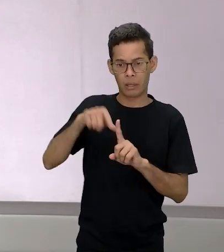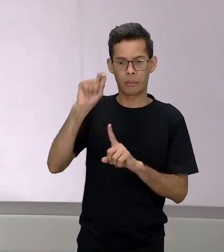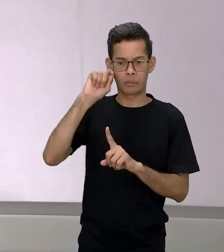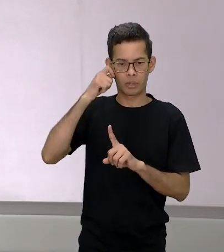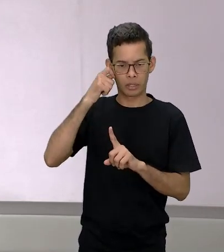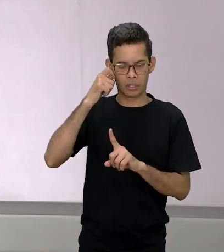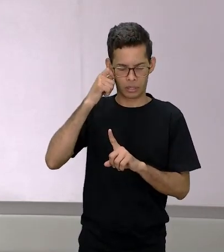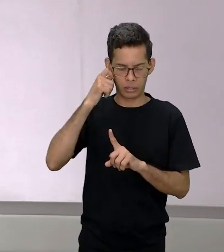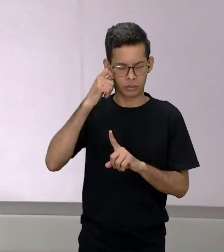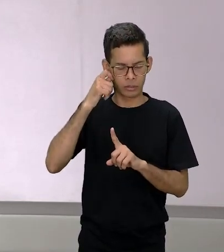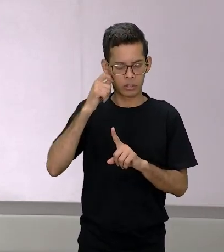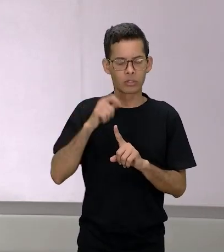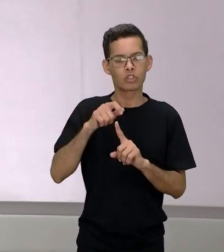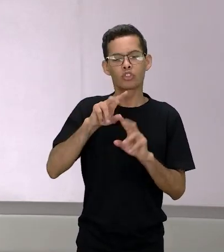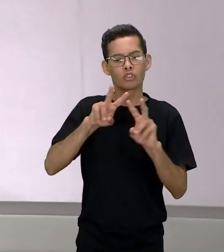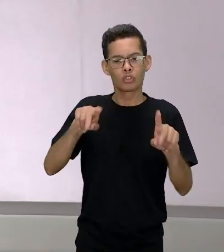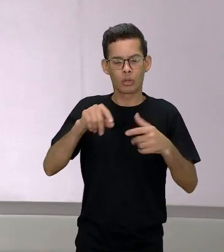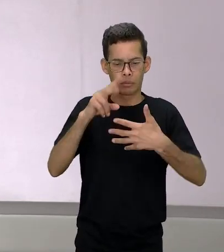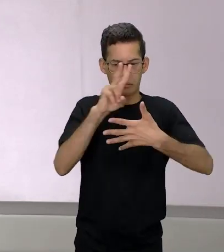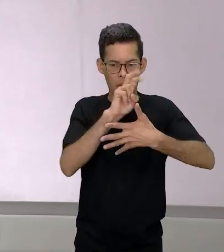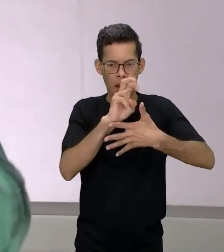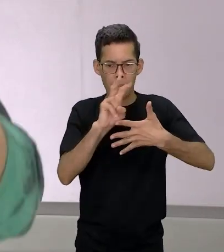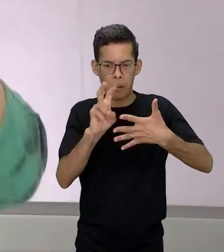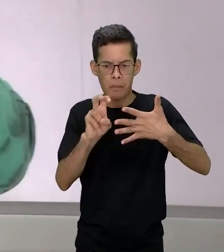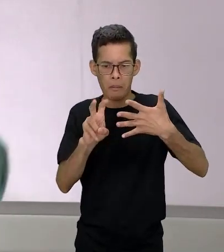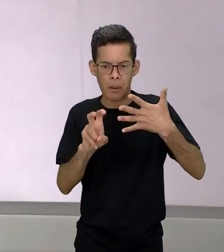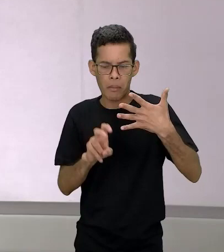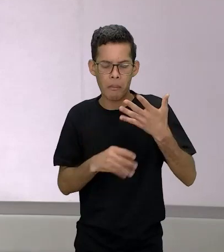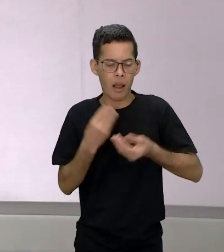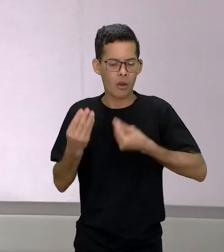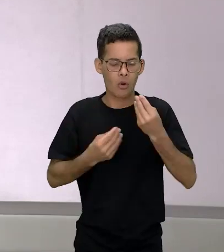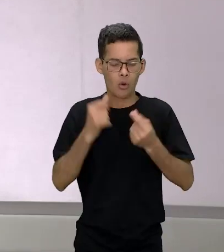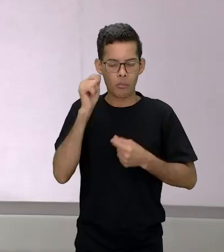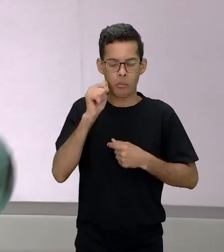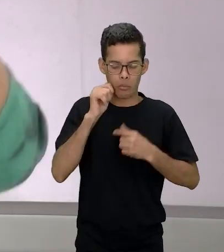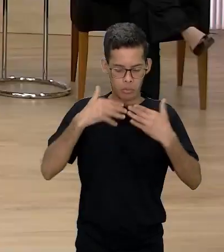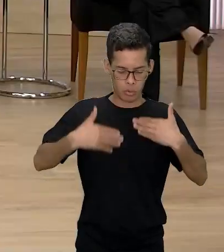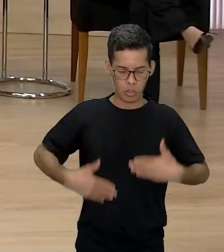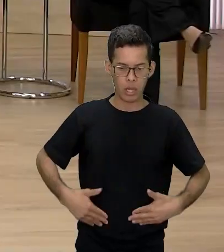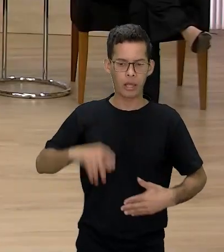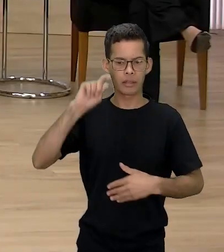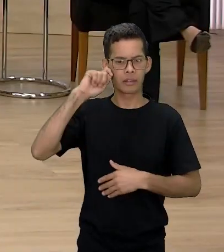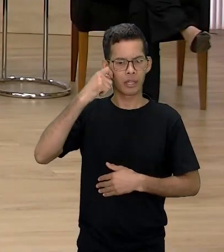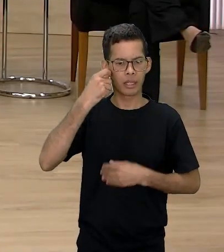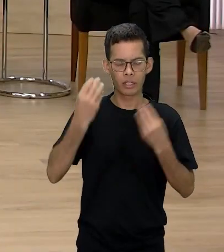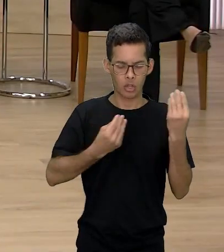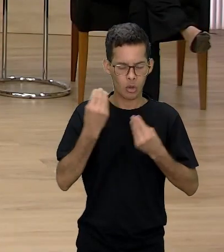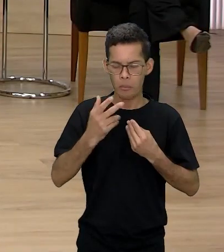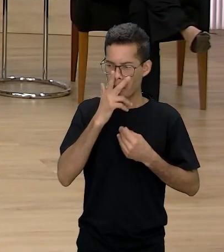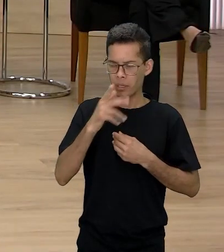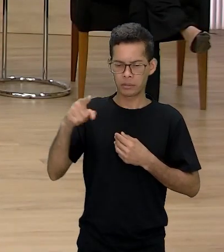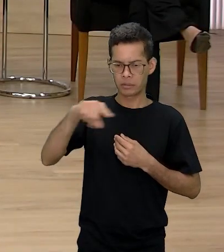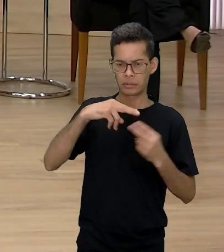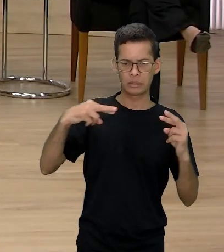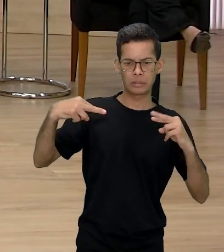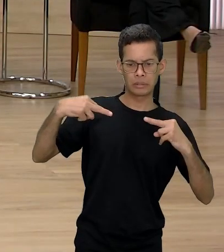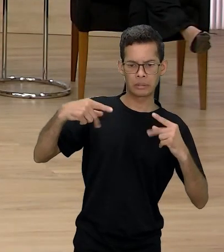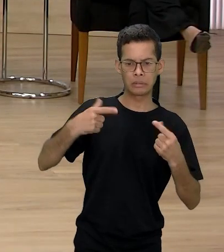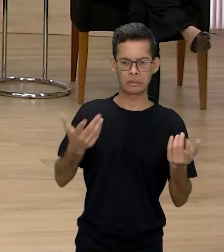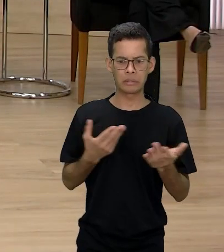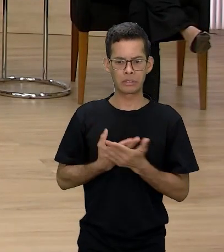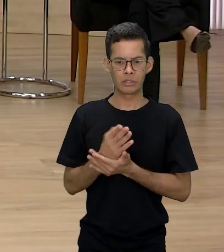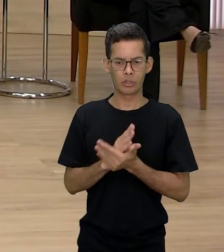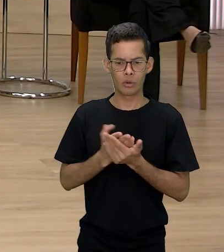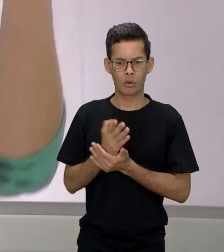sobre todas essas questões que envolvem o corpo da mulher negra o quanto incomoda esse corpo da mulher negra na sociedade